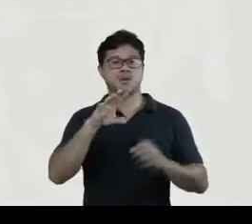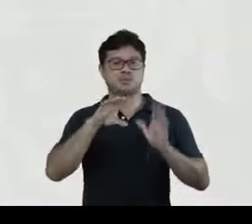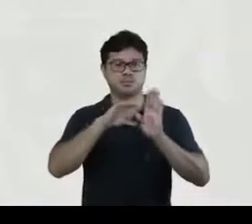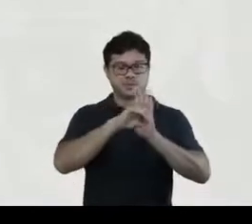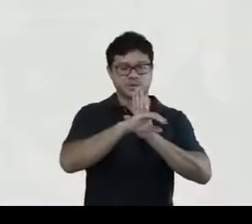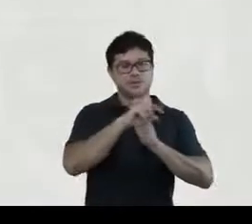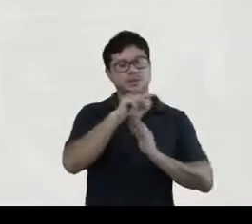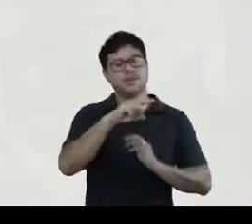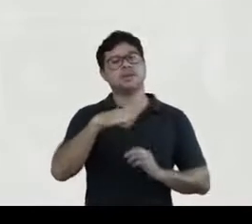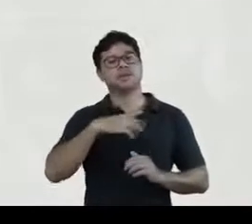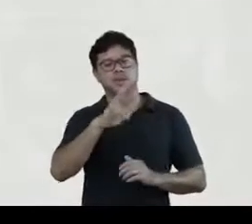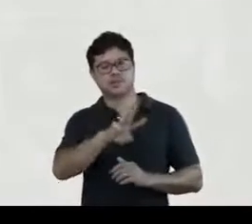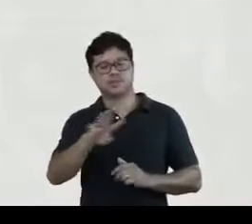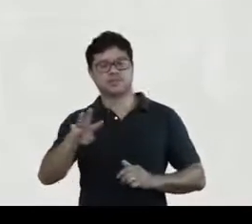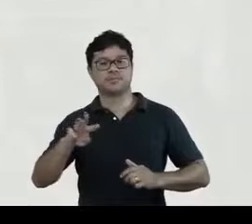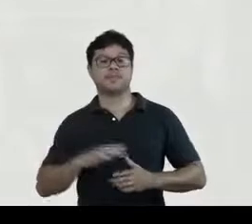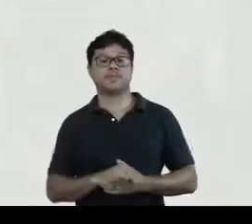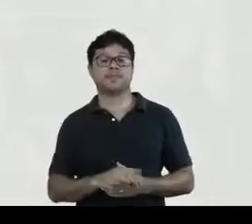era que